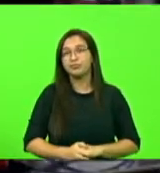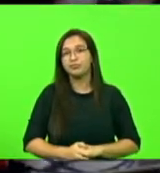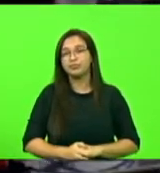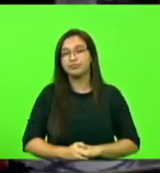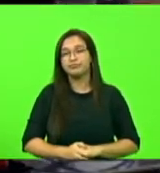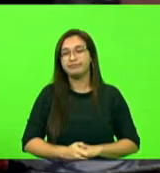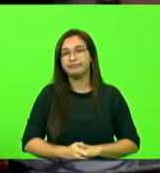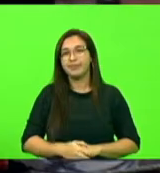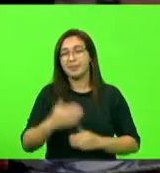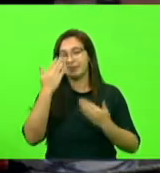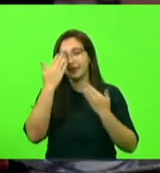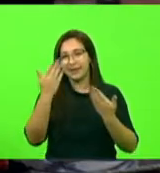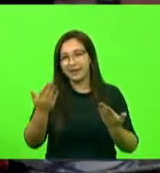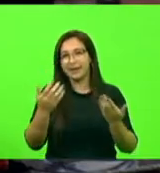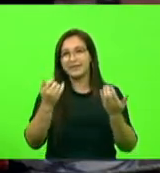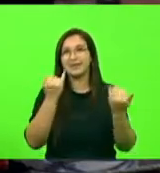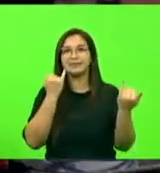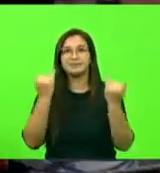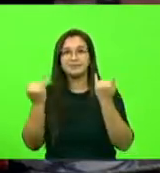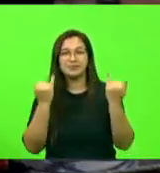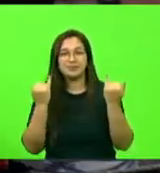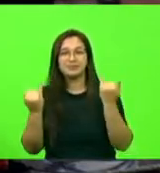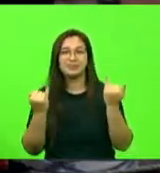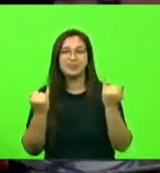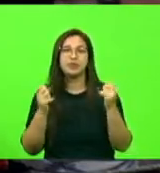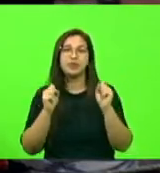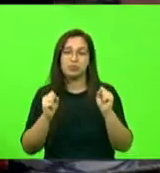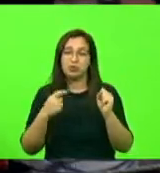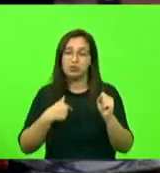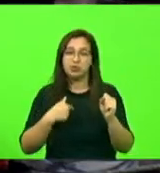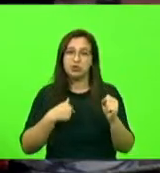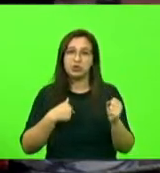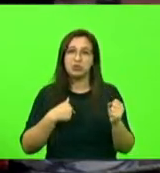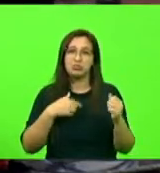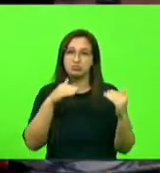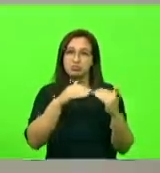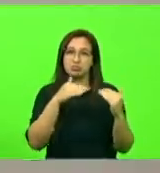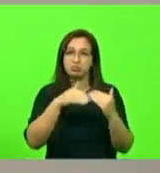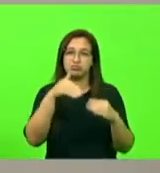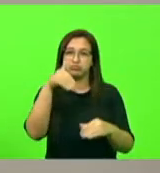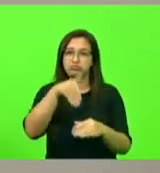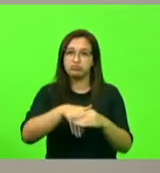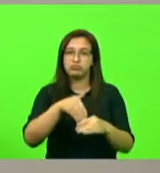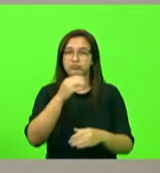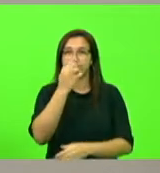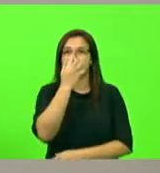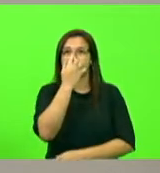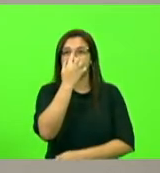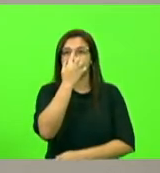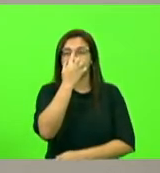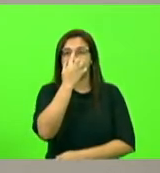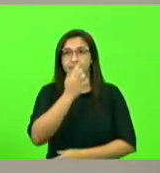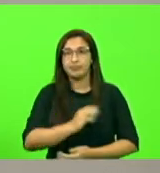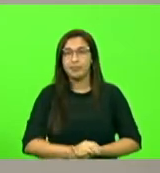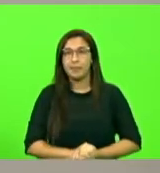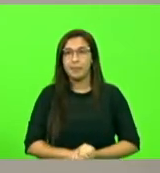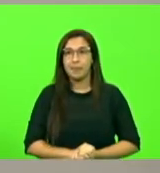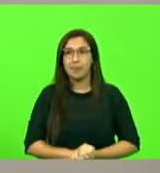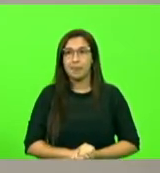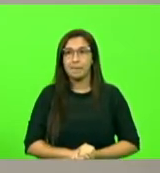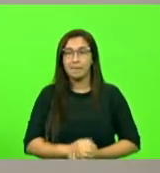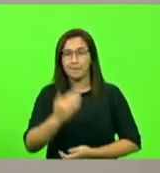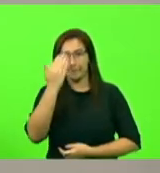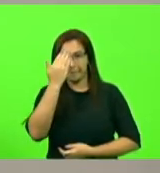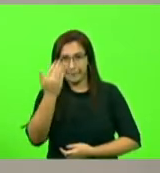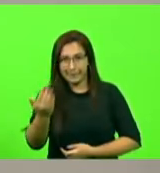Obrigado pelas informações. Pode contar com o meu voto também. Devolvo a palavra ao senhor presidente. Obrigado, deputado